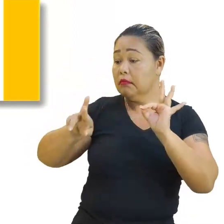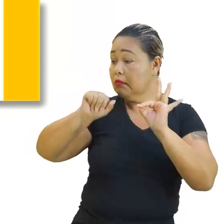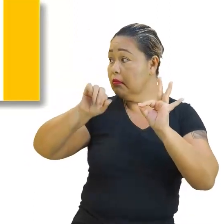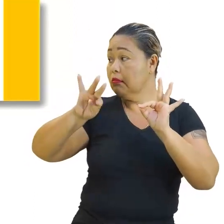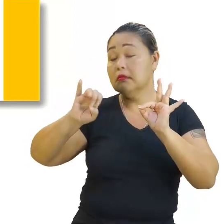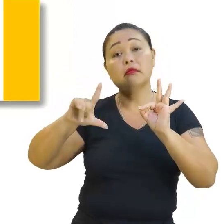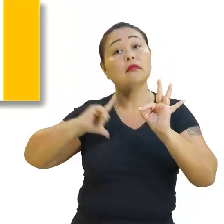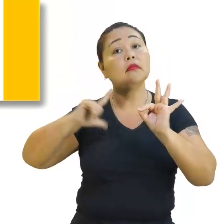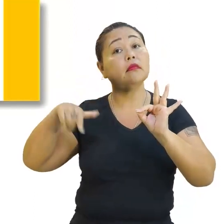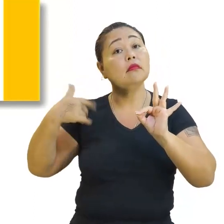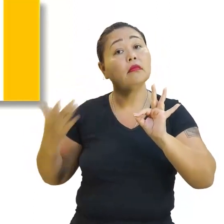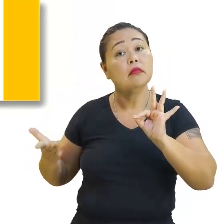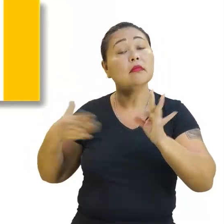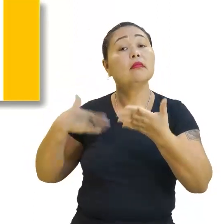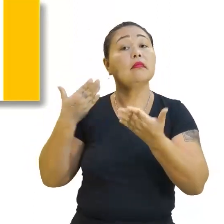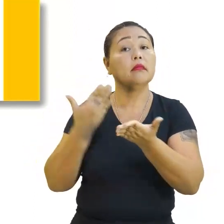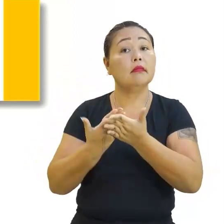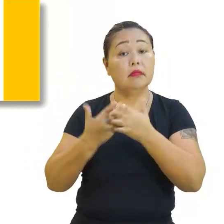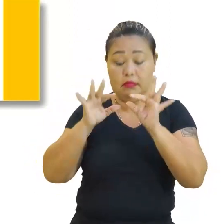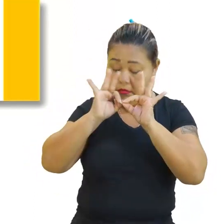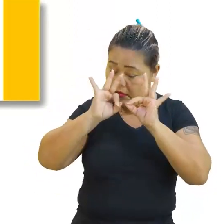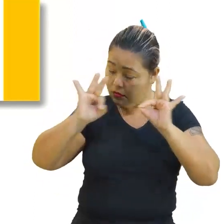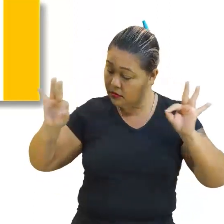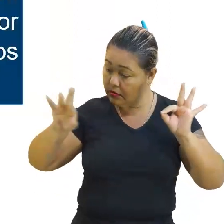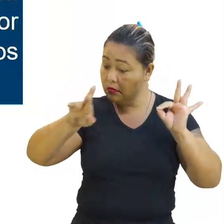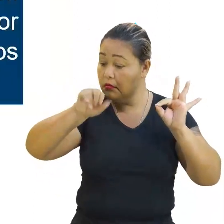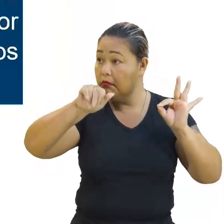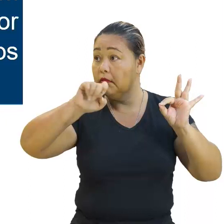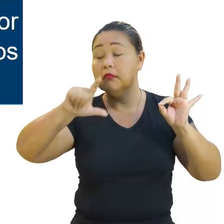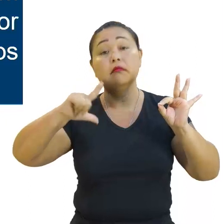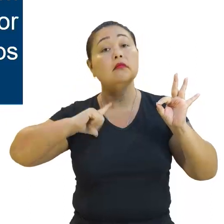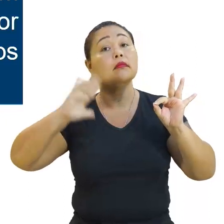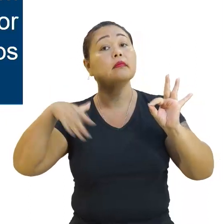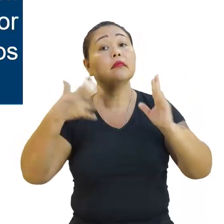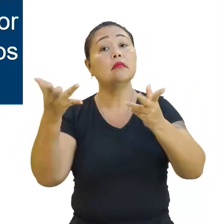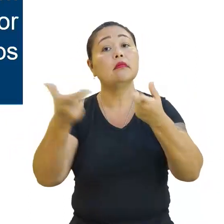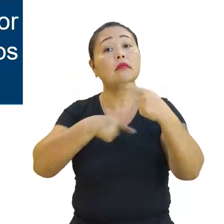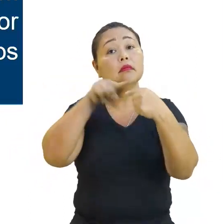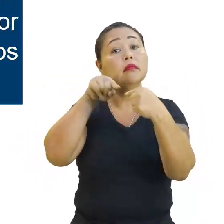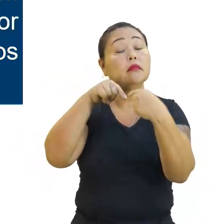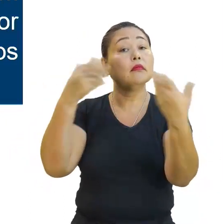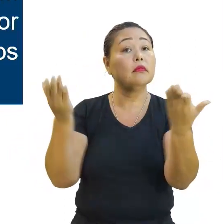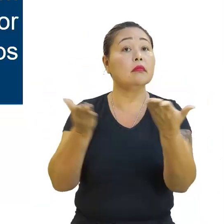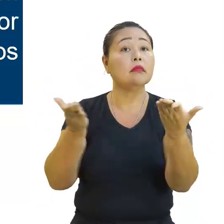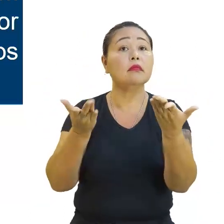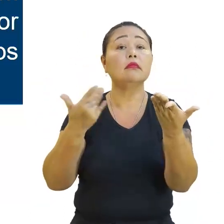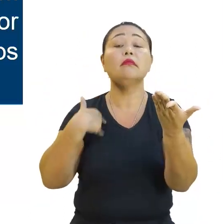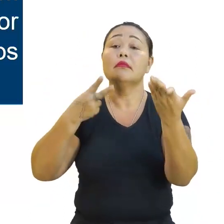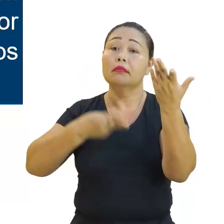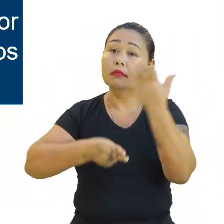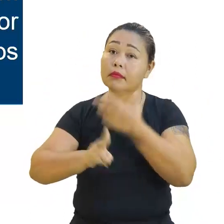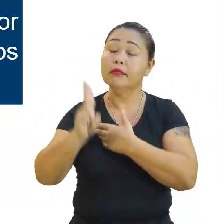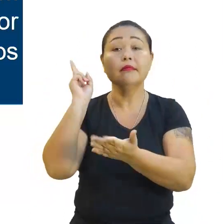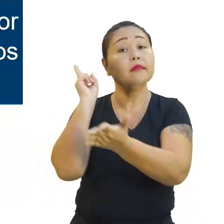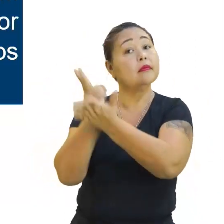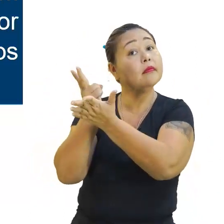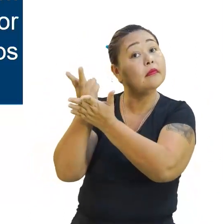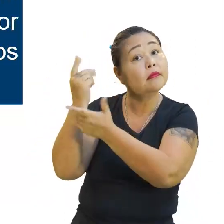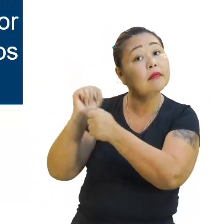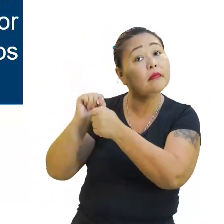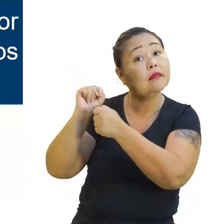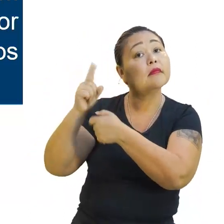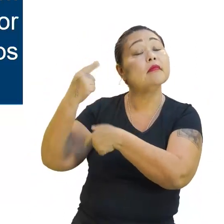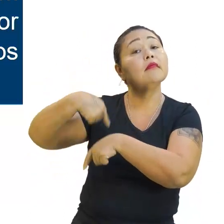né? Claro, vamos estudar os sinais na reta real. E as habilidades da aula de hoje? Continuamos com essas habilidades, né?